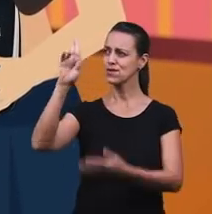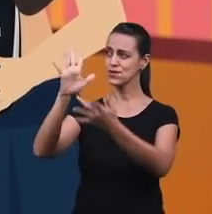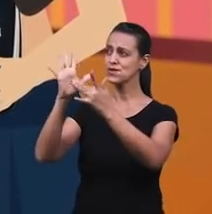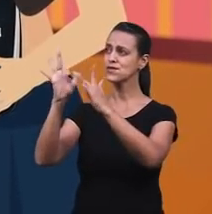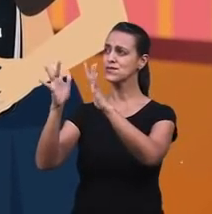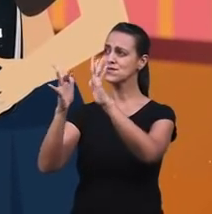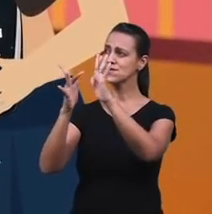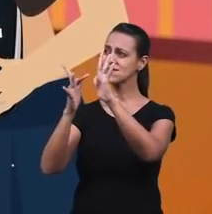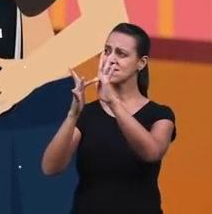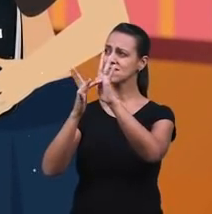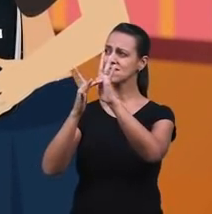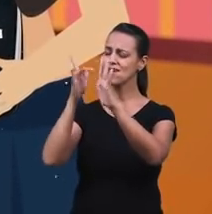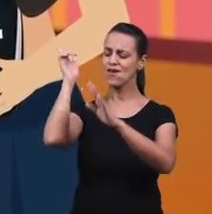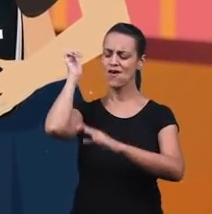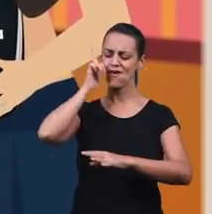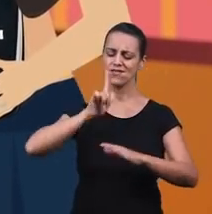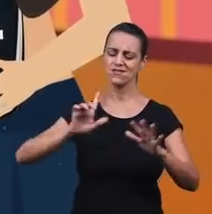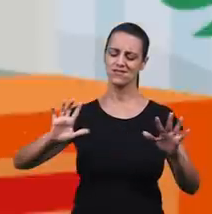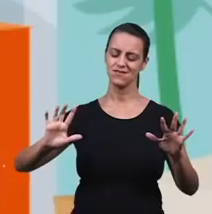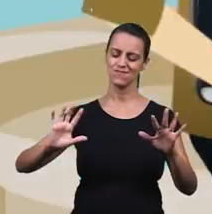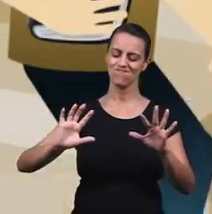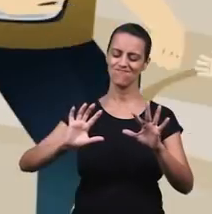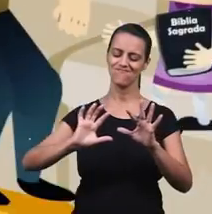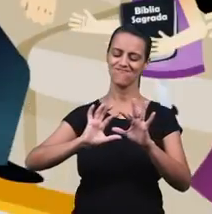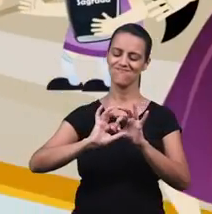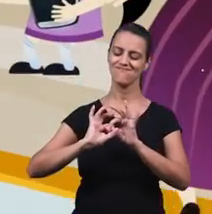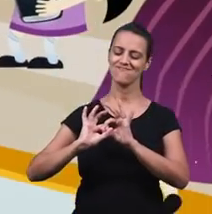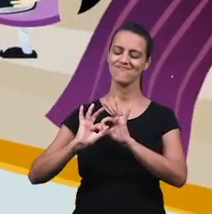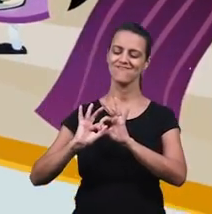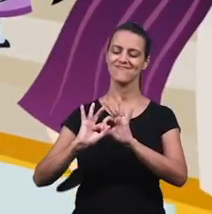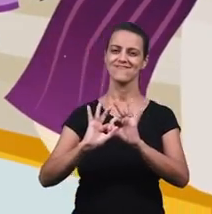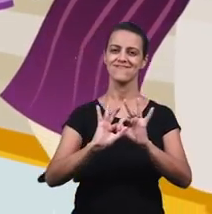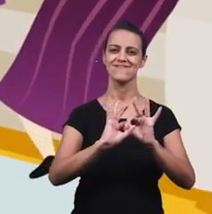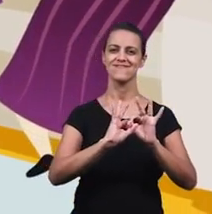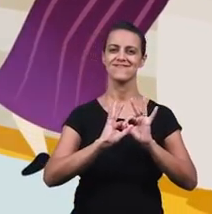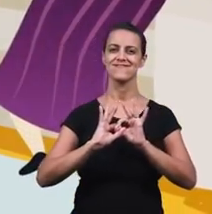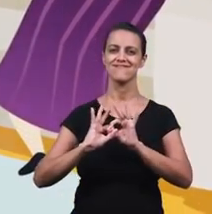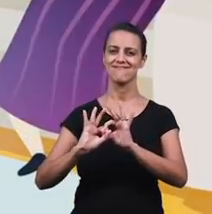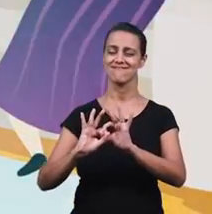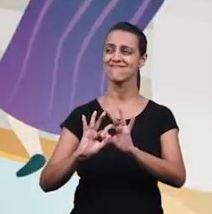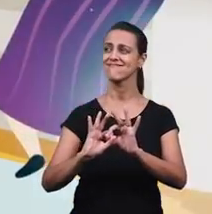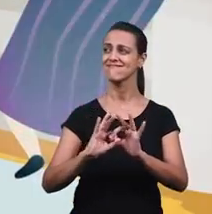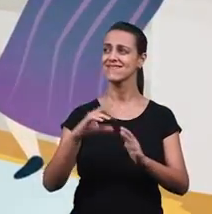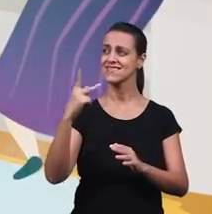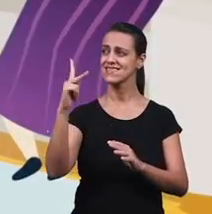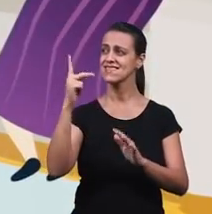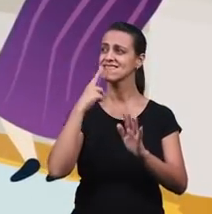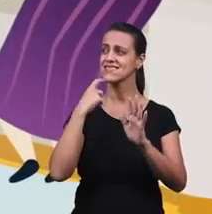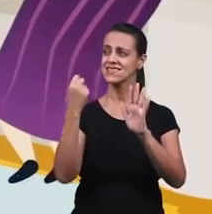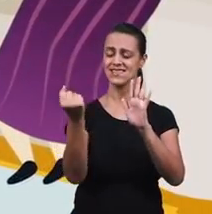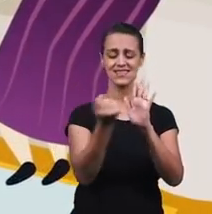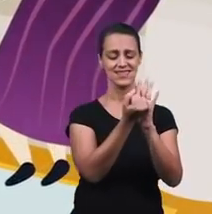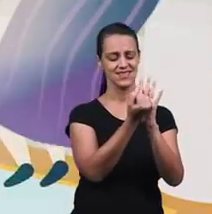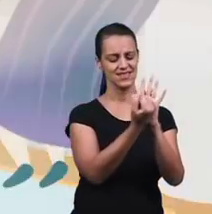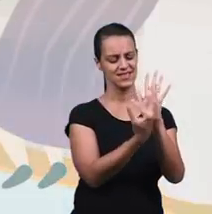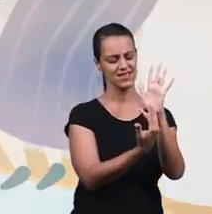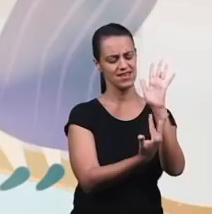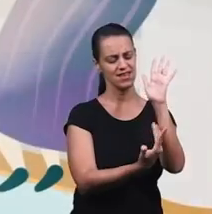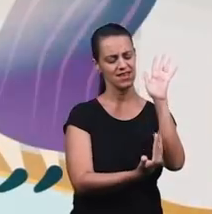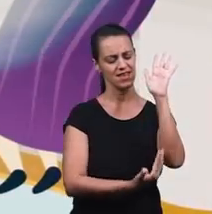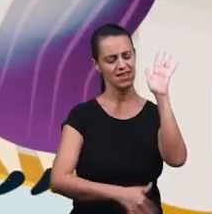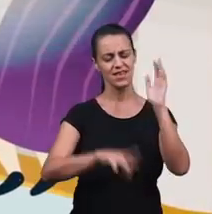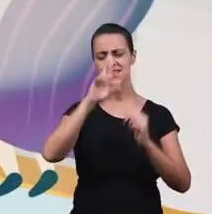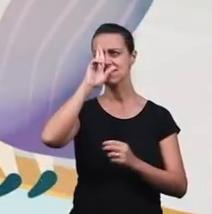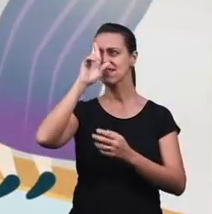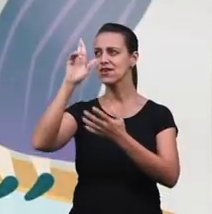Que garante a nossa comunhão É Teu sangue, meu